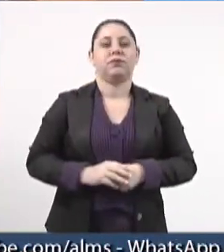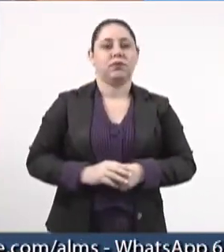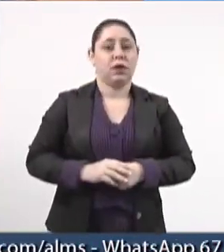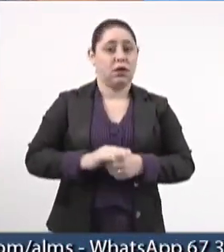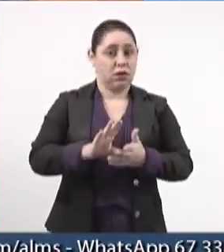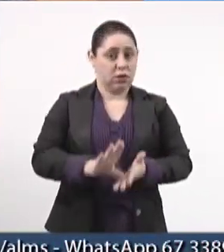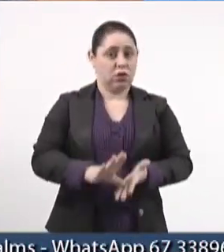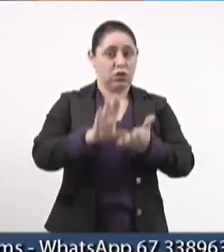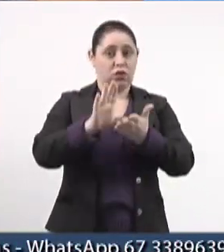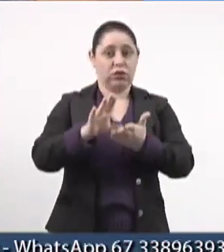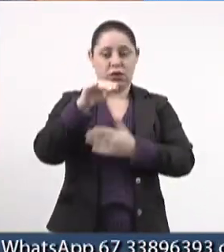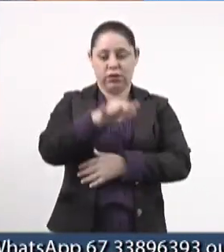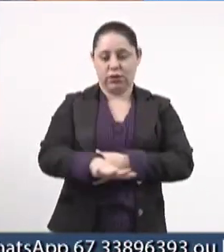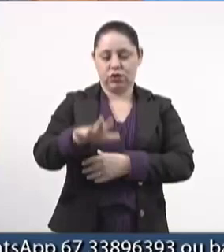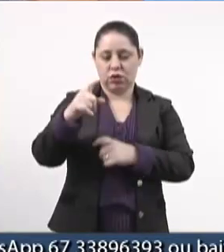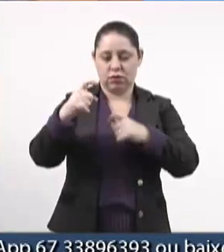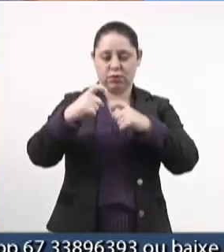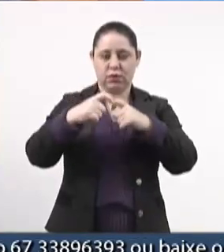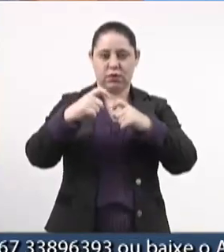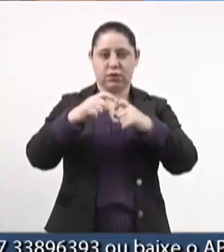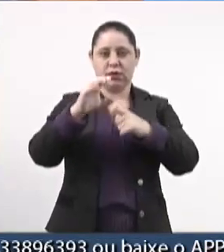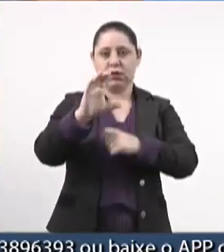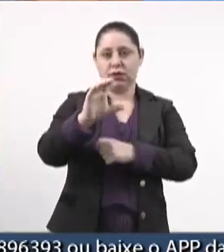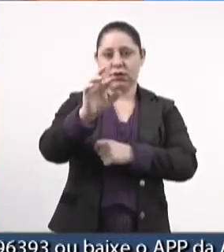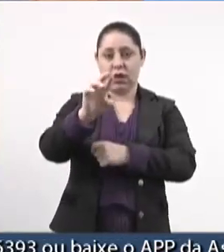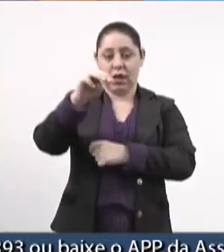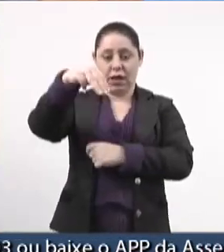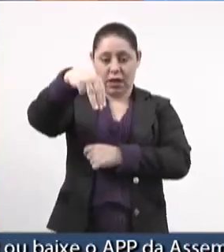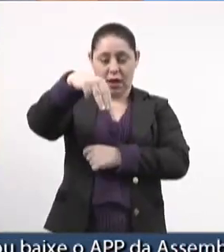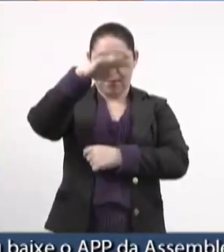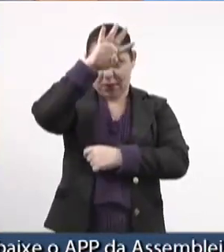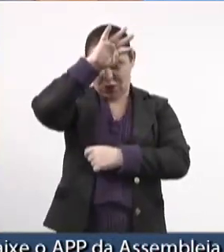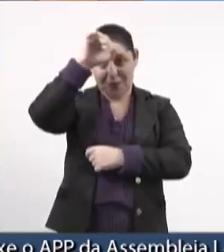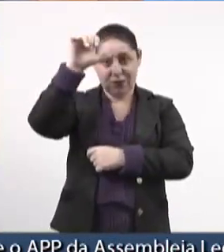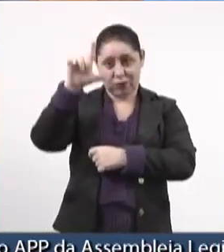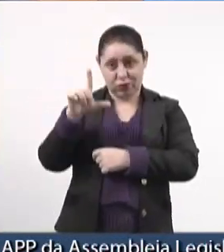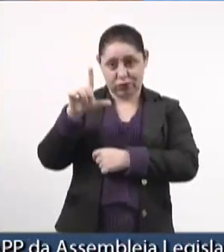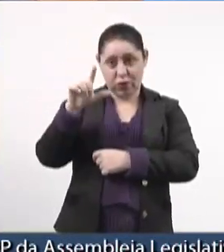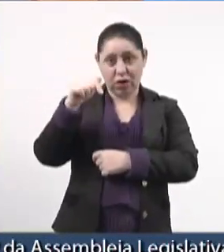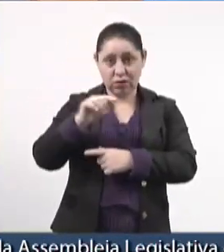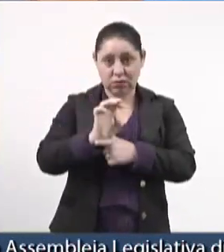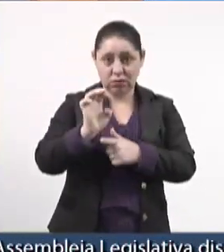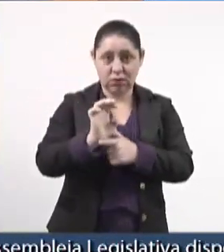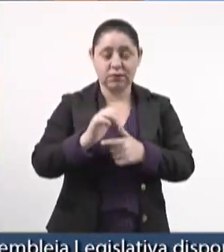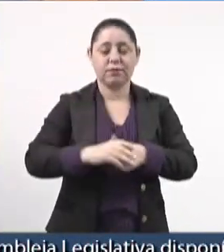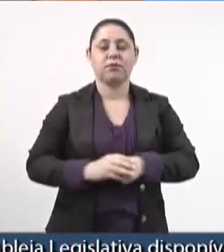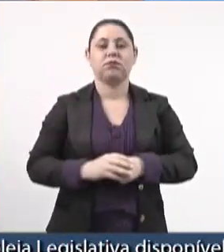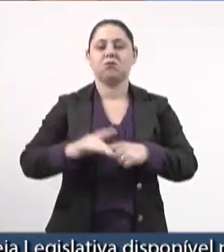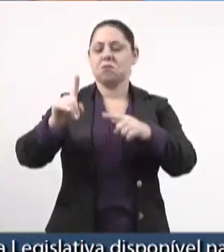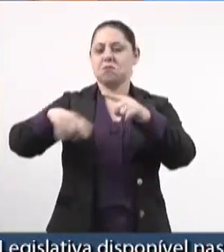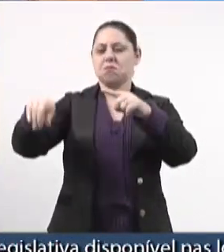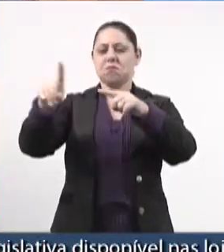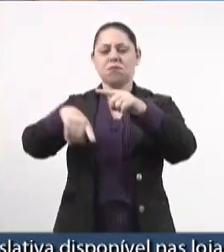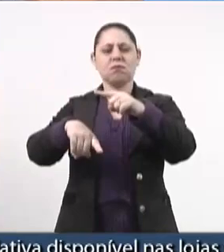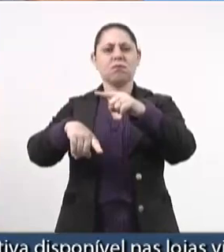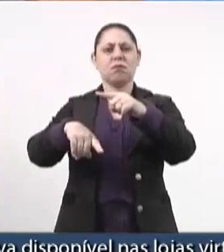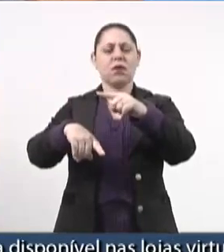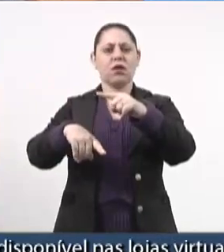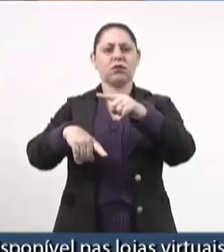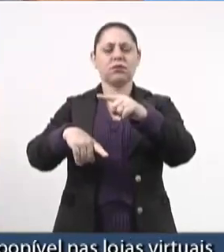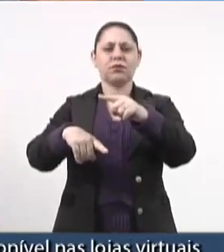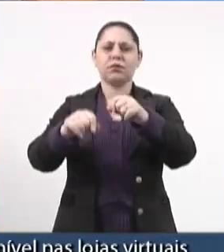Conselho Regional de Medicina, o CRM de Mato Grosso do Sul, proibiu o